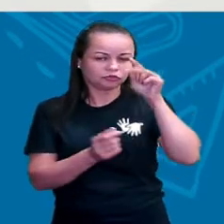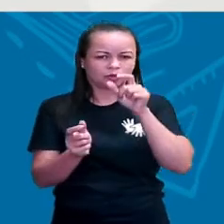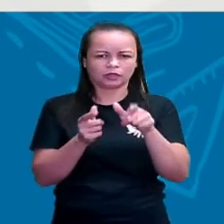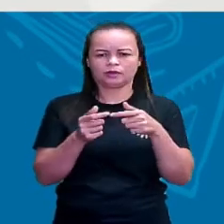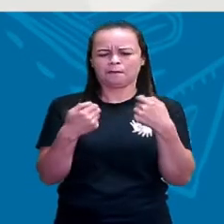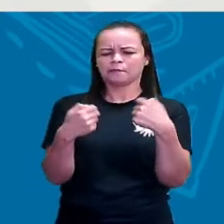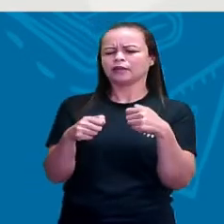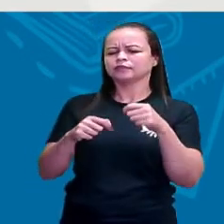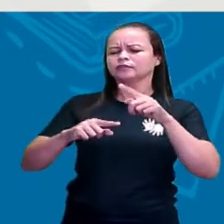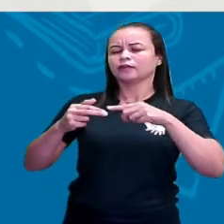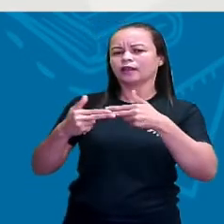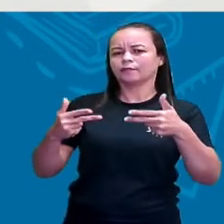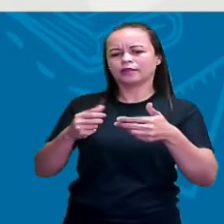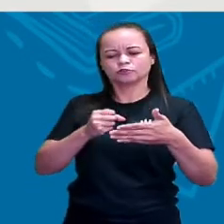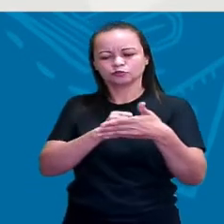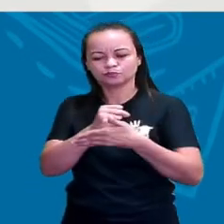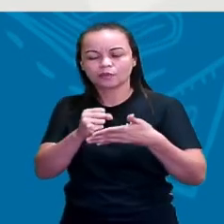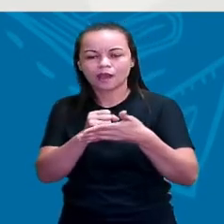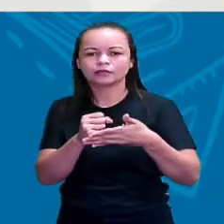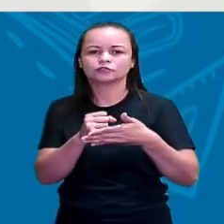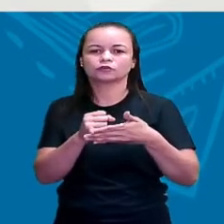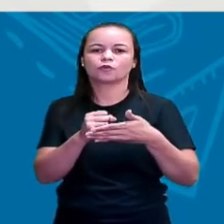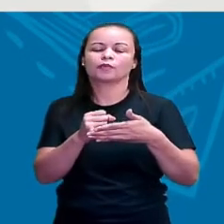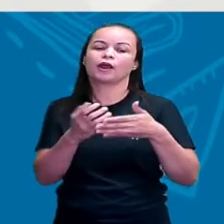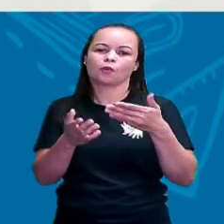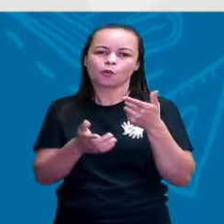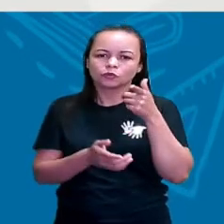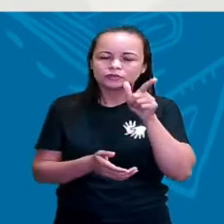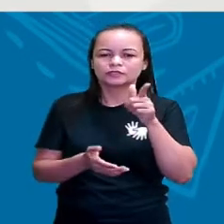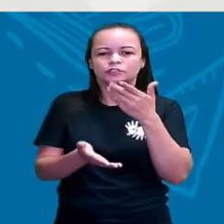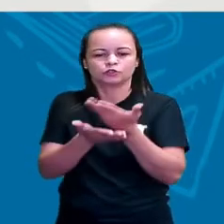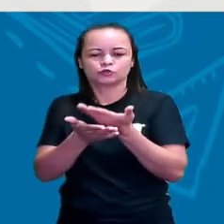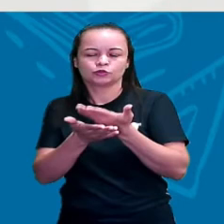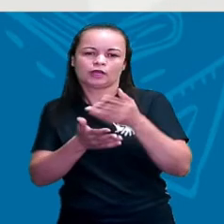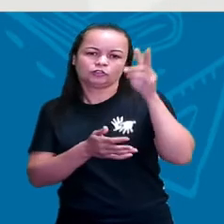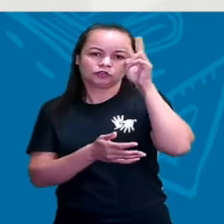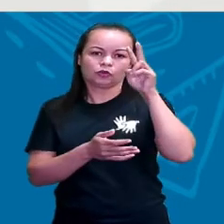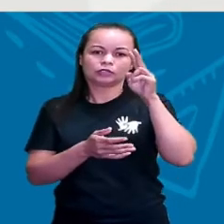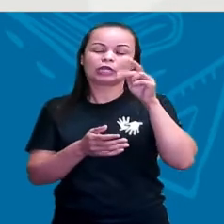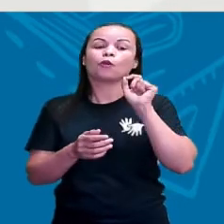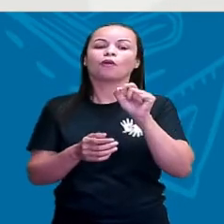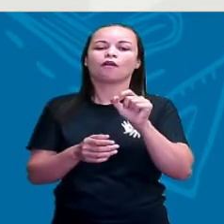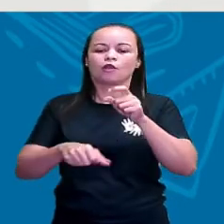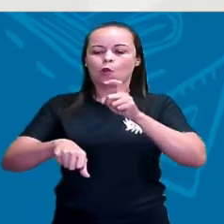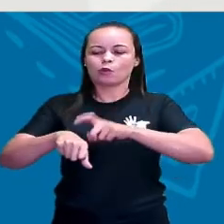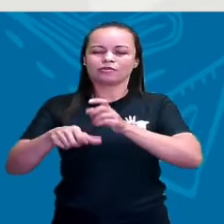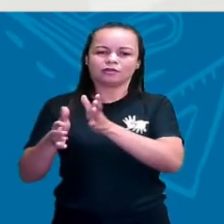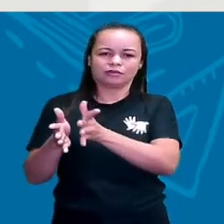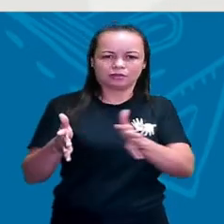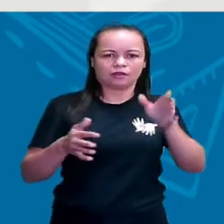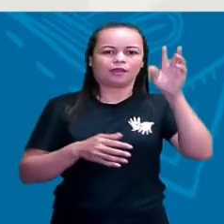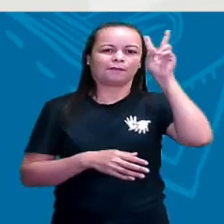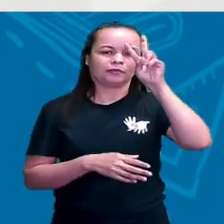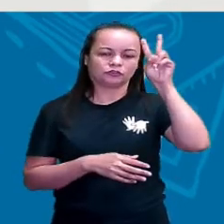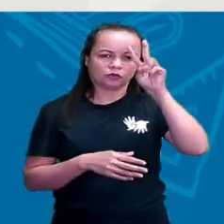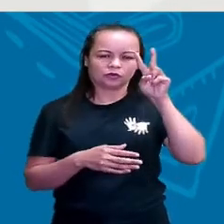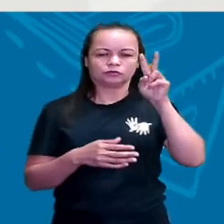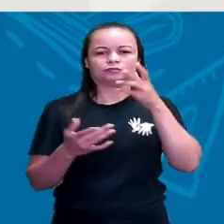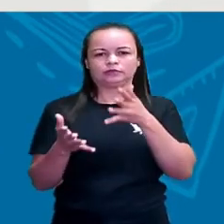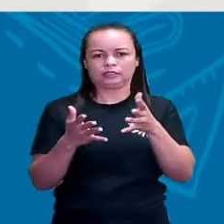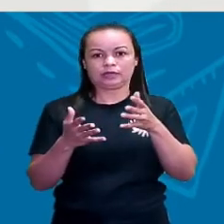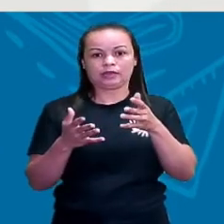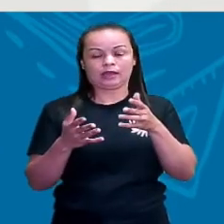alguns elementos básicos para poder estudar história. Um deles é o tempo histórico. Entender que existe uma diferença entre tempo